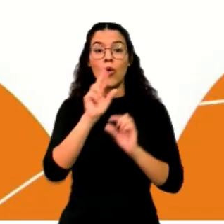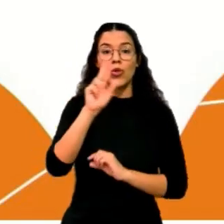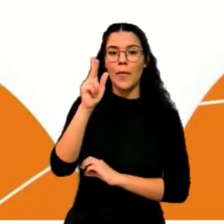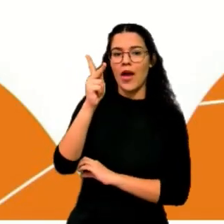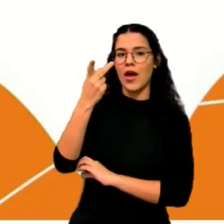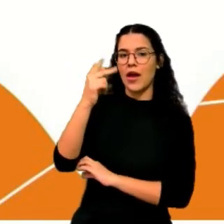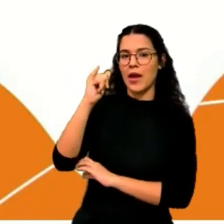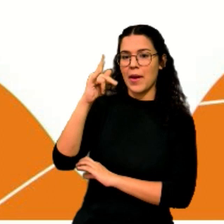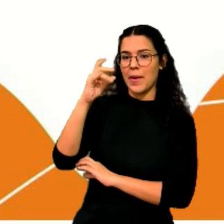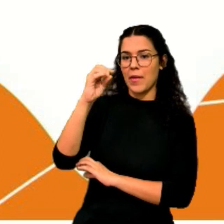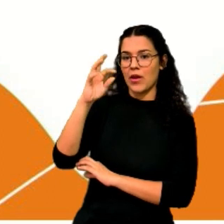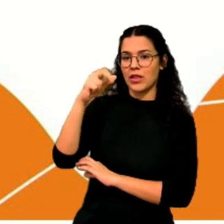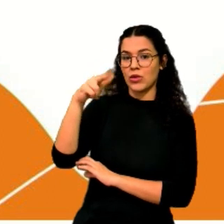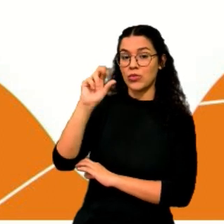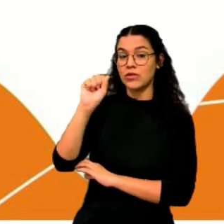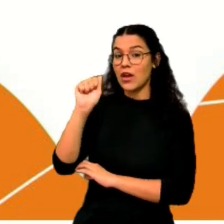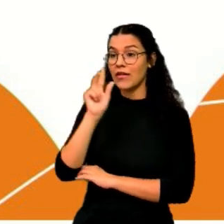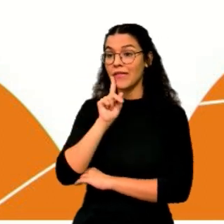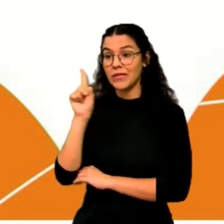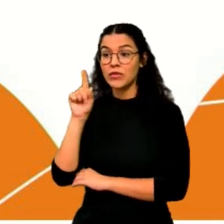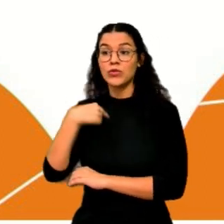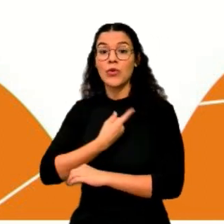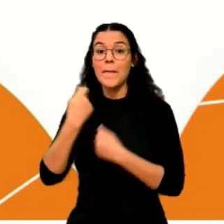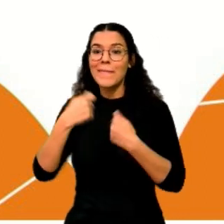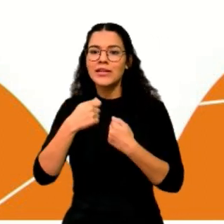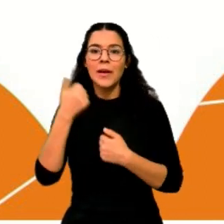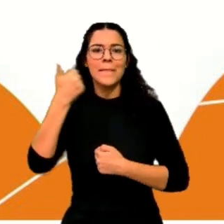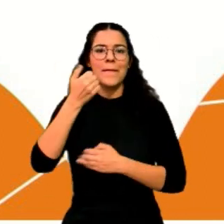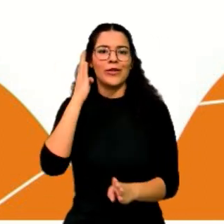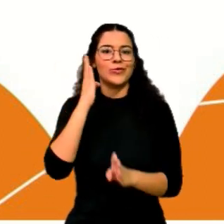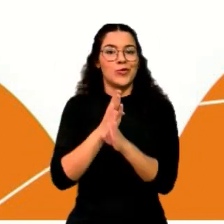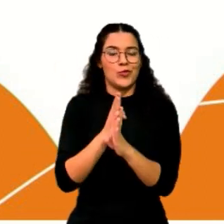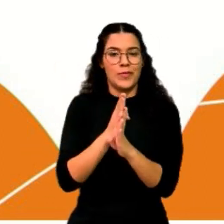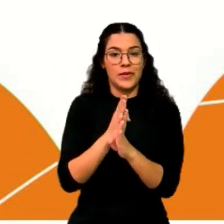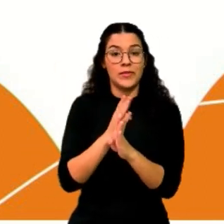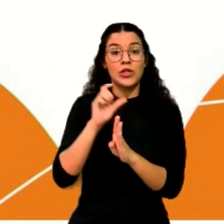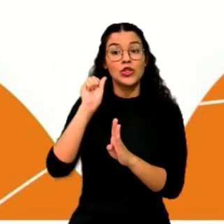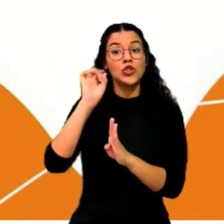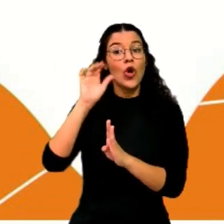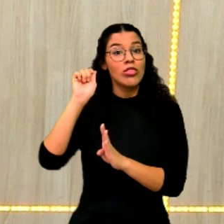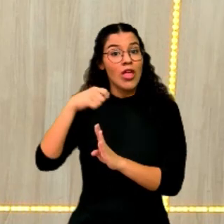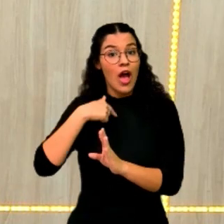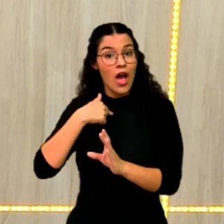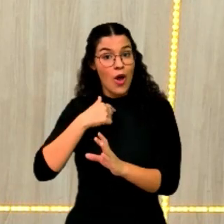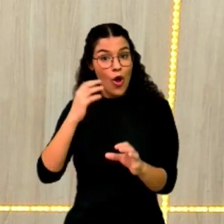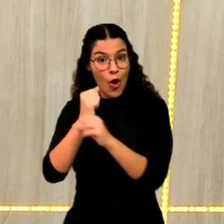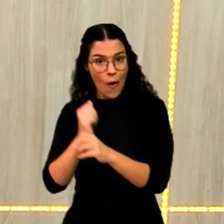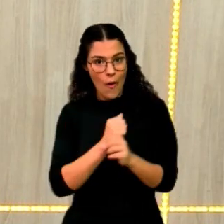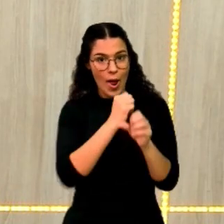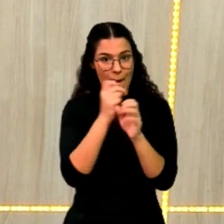Que, no caso aqui, é o que eu preciso descobrir inicialmente. Eu só posso calcular o perímetro desta figura